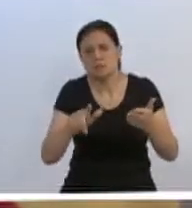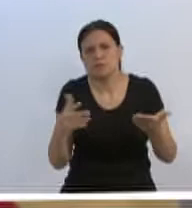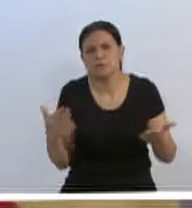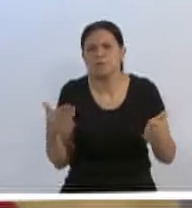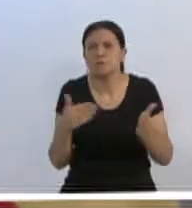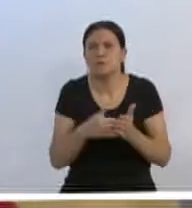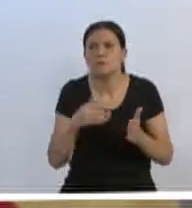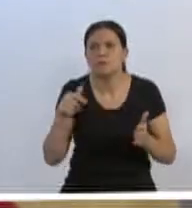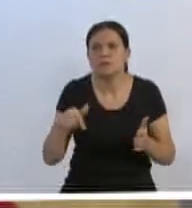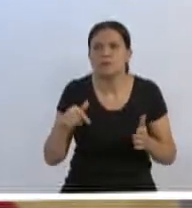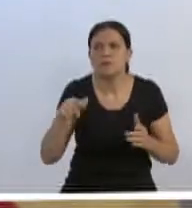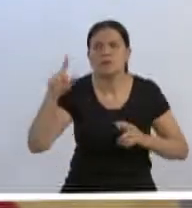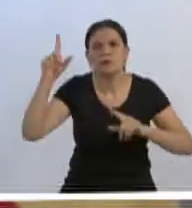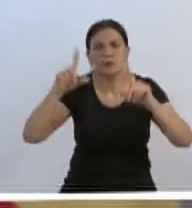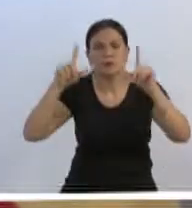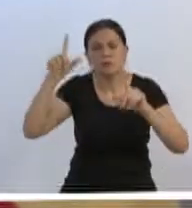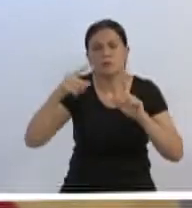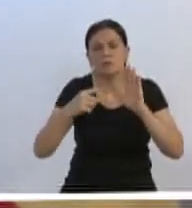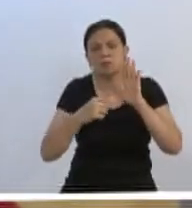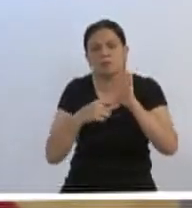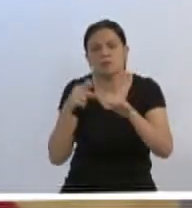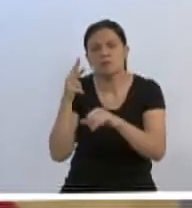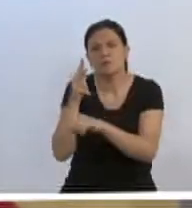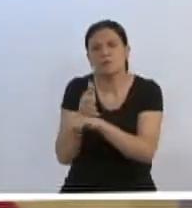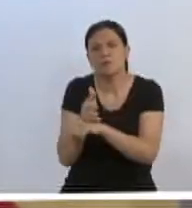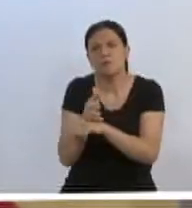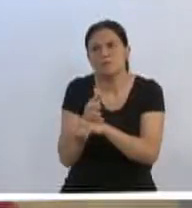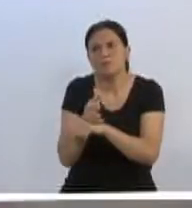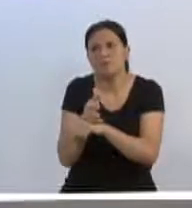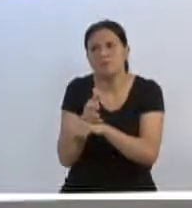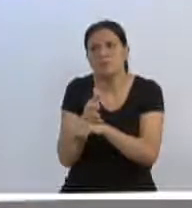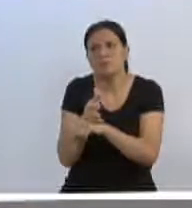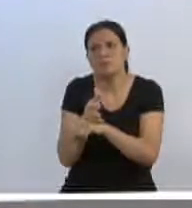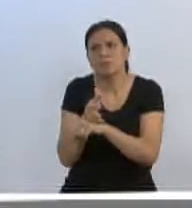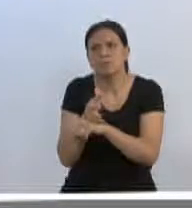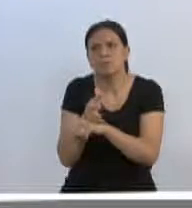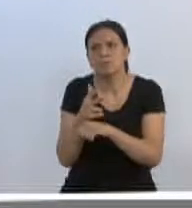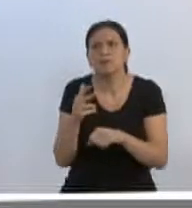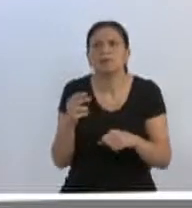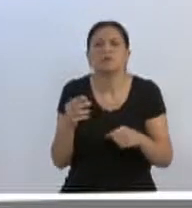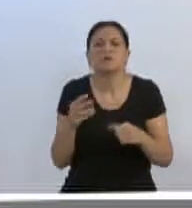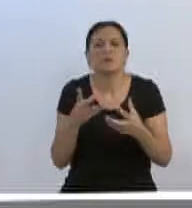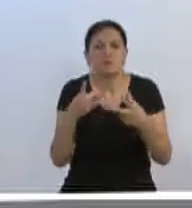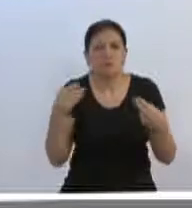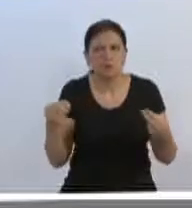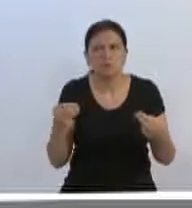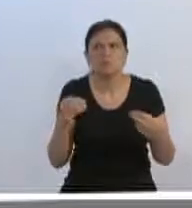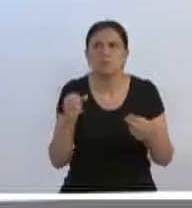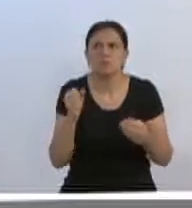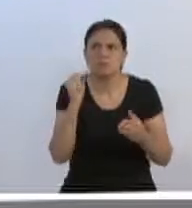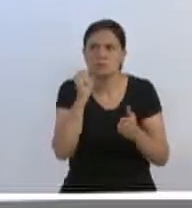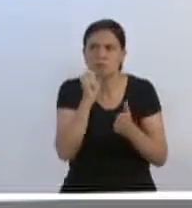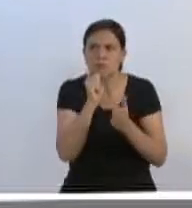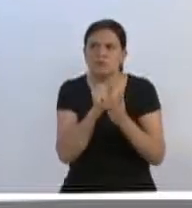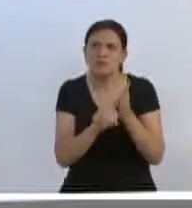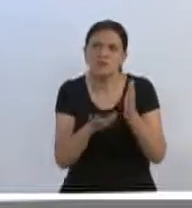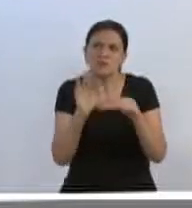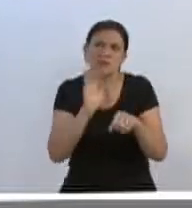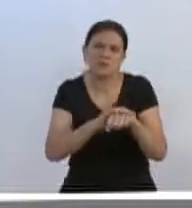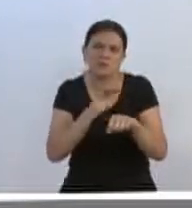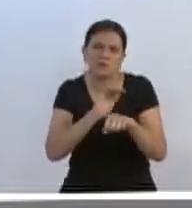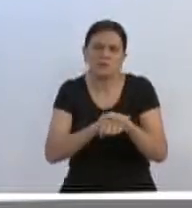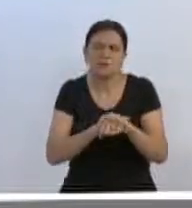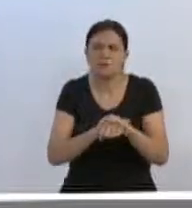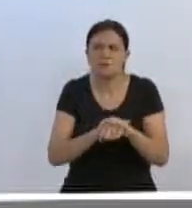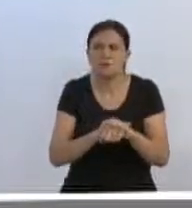enquanto eu falo, a TVL pode soltar aí um vídeo ali, só de fundo aí, de algumas atividades aí que a gente foi fazendo aí, durante esse período,